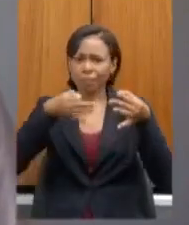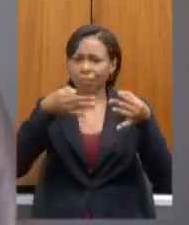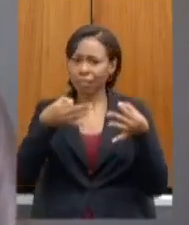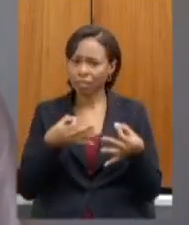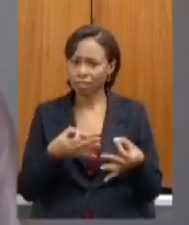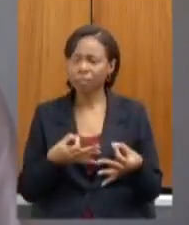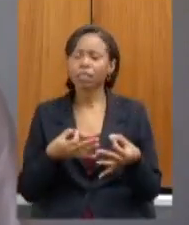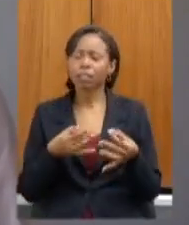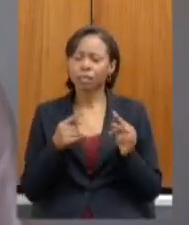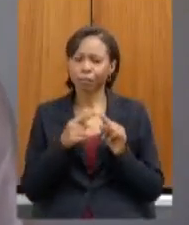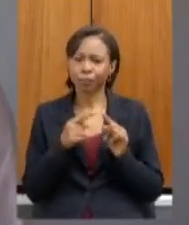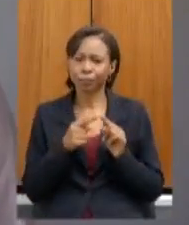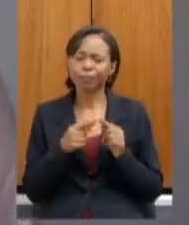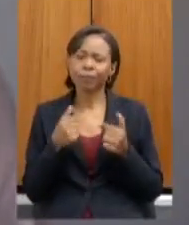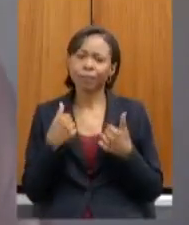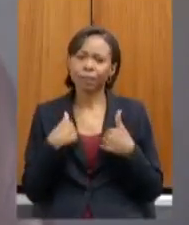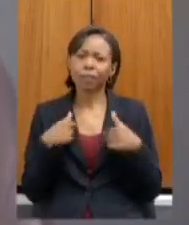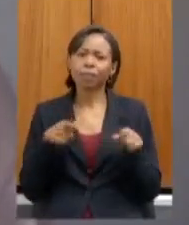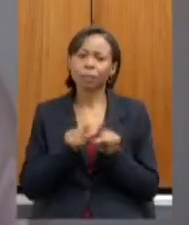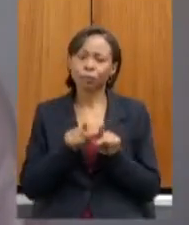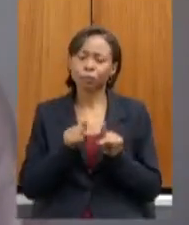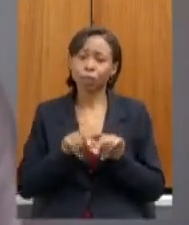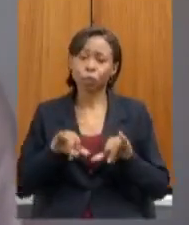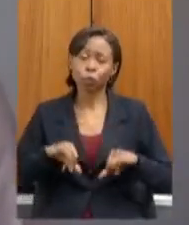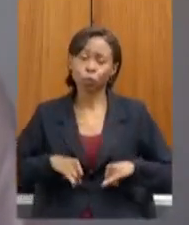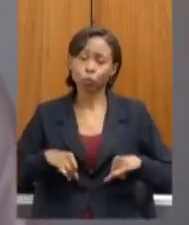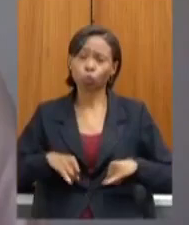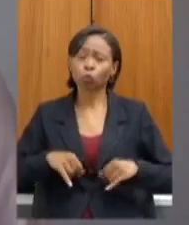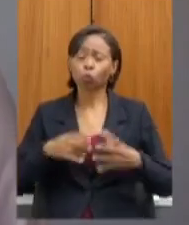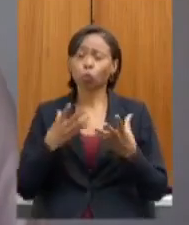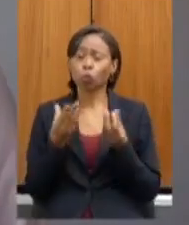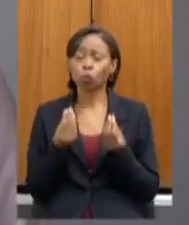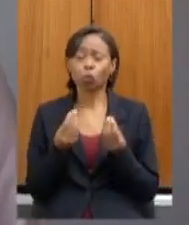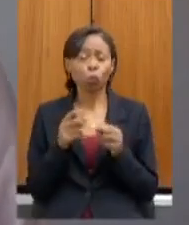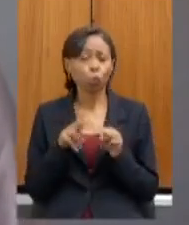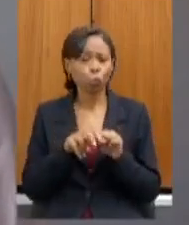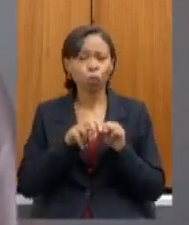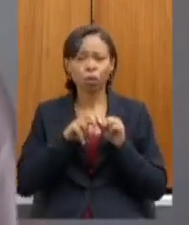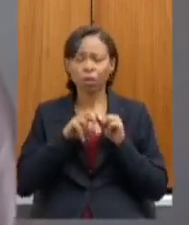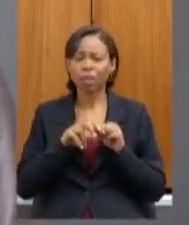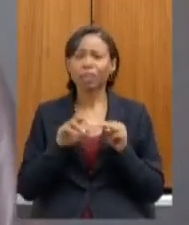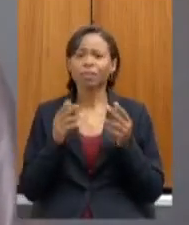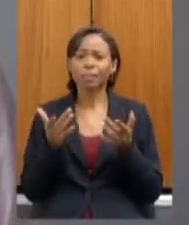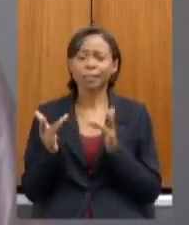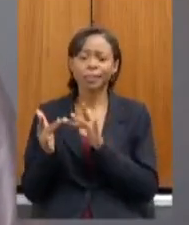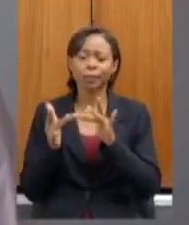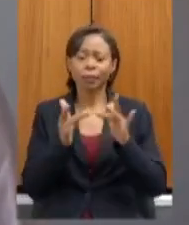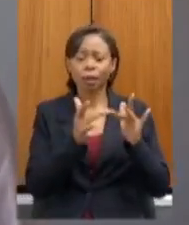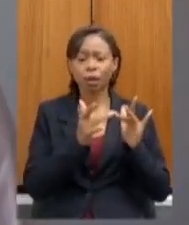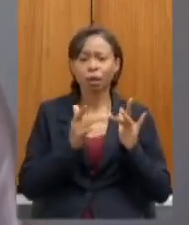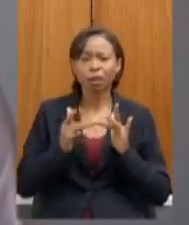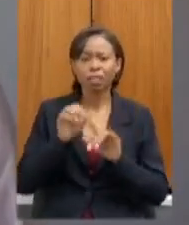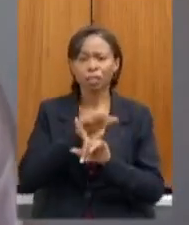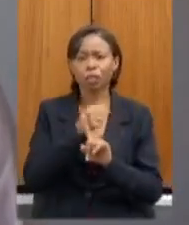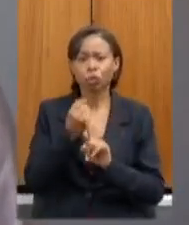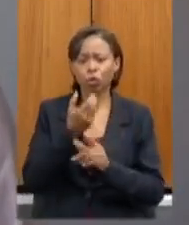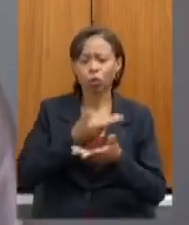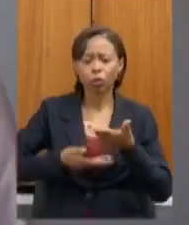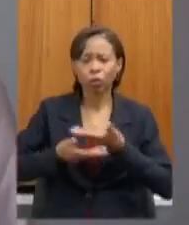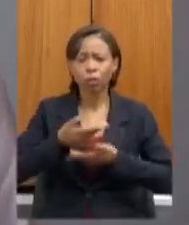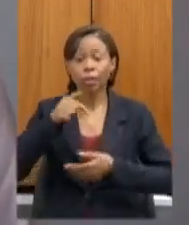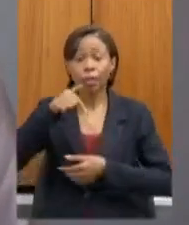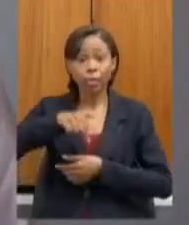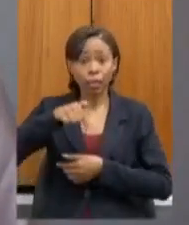muito positivos eu também sofro muito deputada em relação a essas restrições no contato na socialização esse ano era um ano